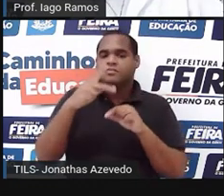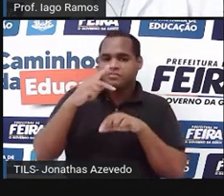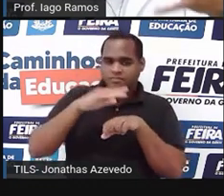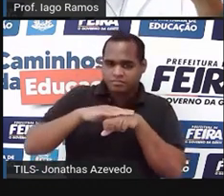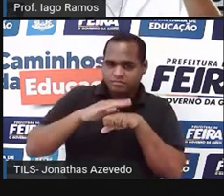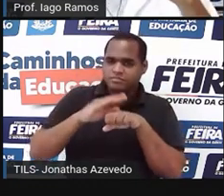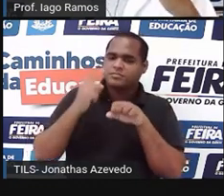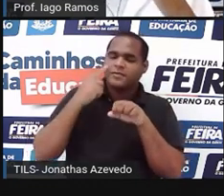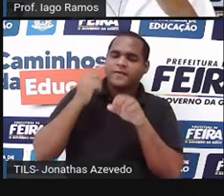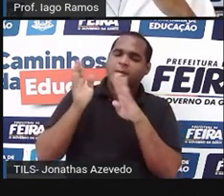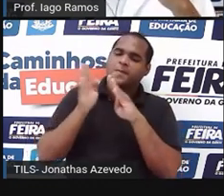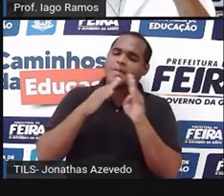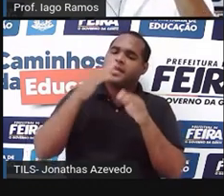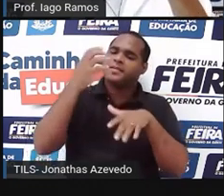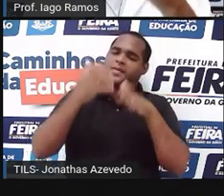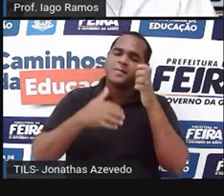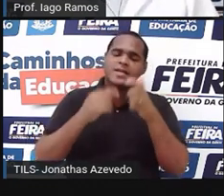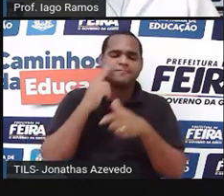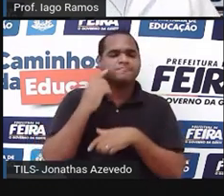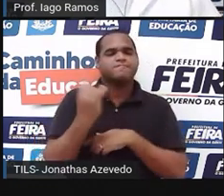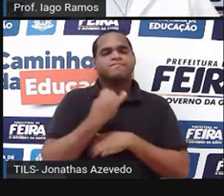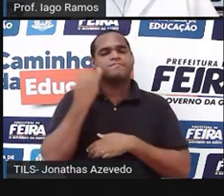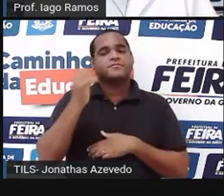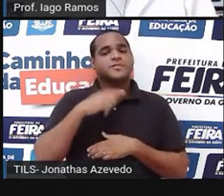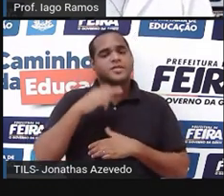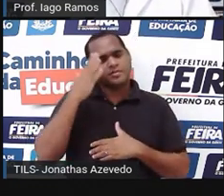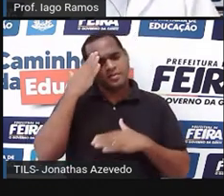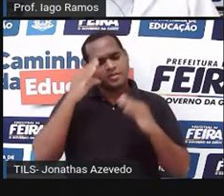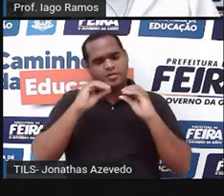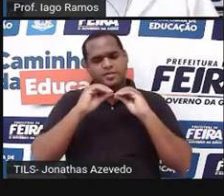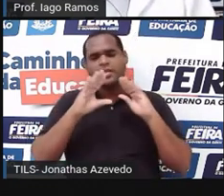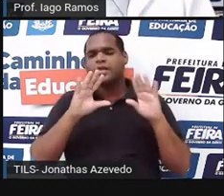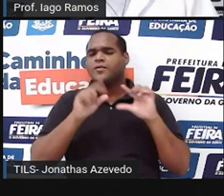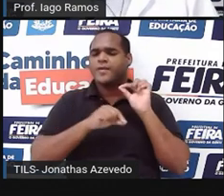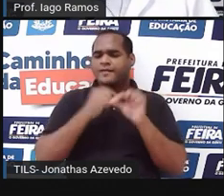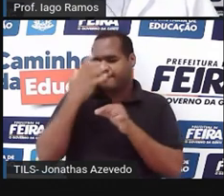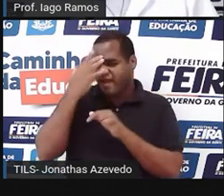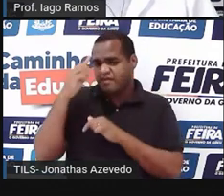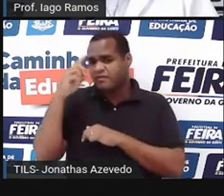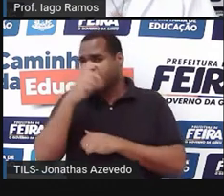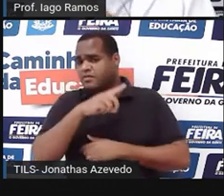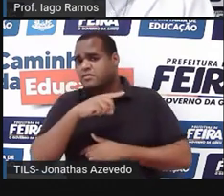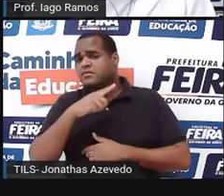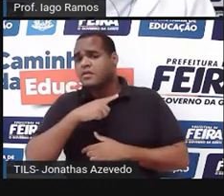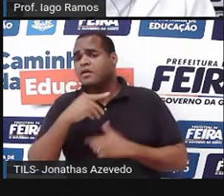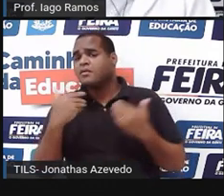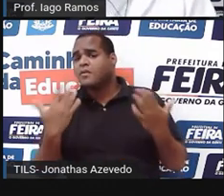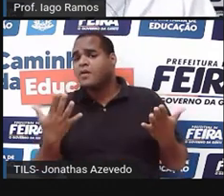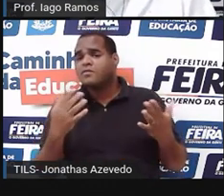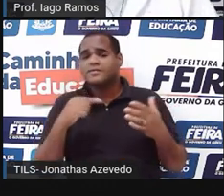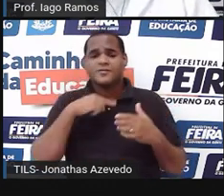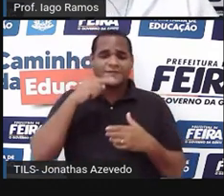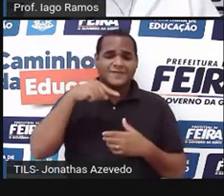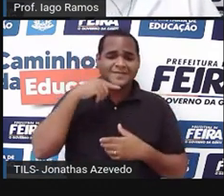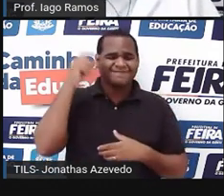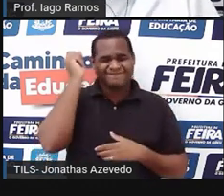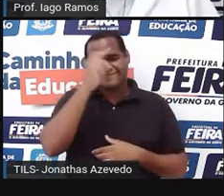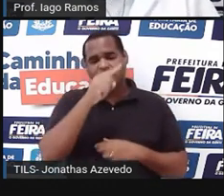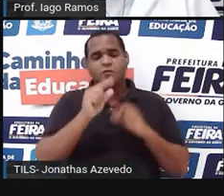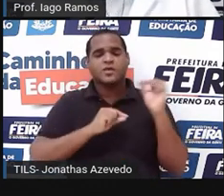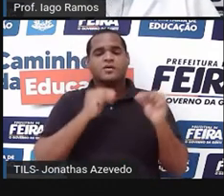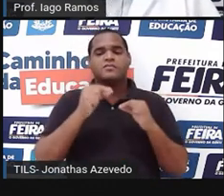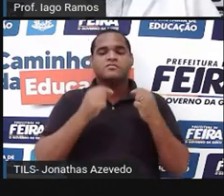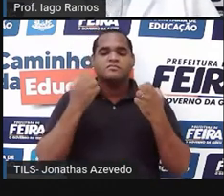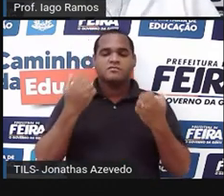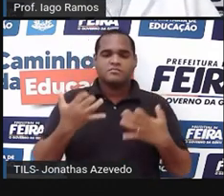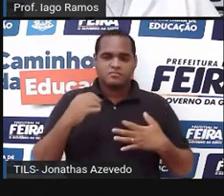lê que é para você ter noção do que é que você conseguiu entender, onde é que foi mais fácil, mais difícil, onde é que teve dúvida, onde é que não teve, tá bom?